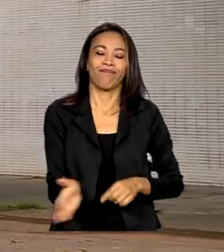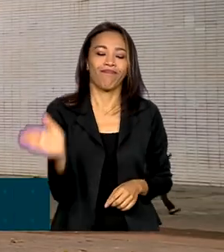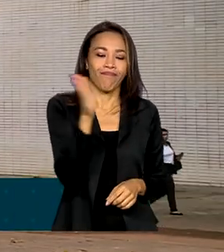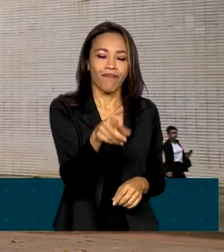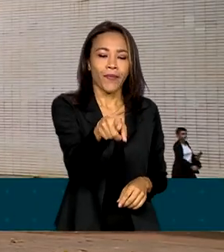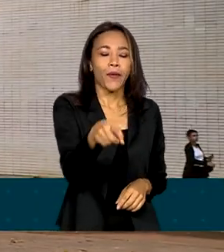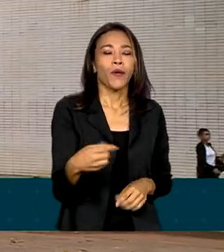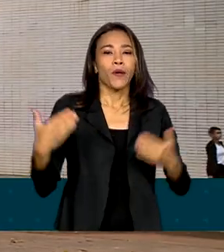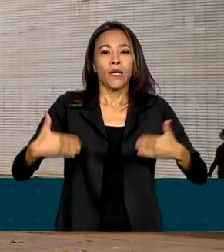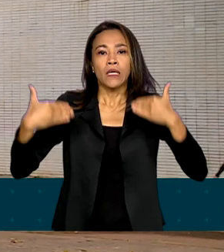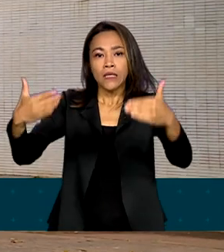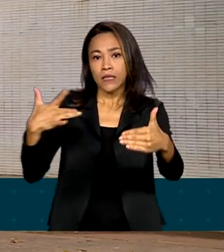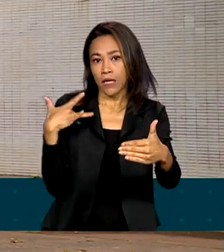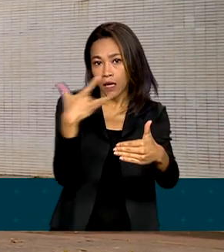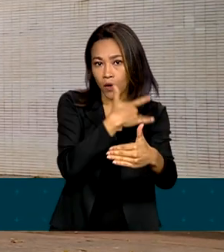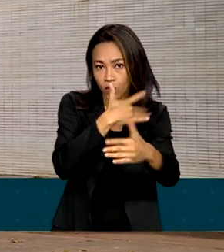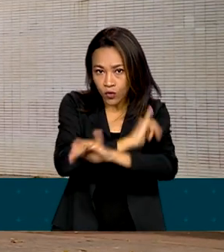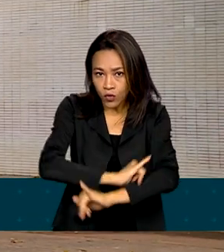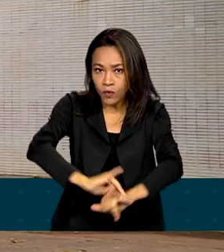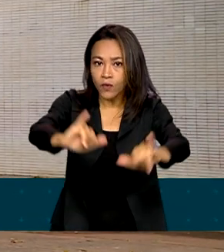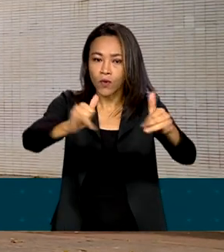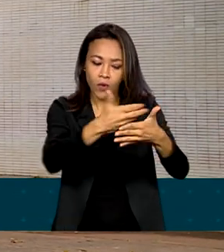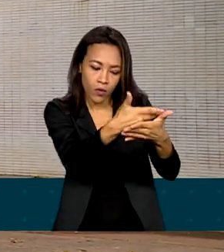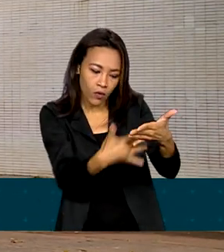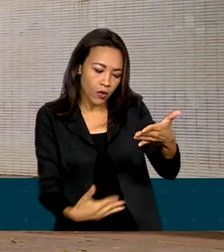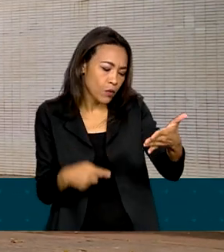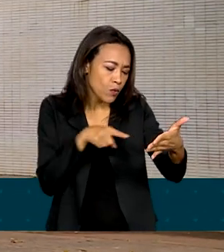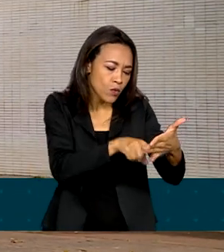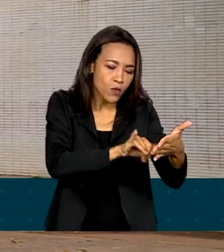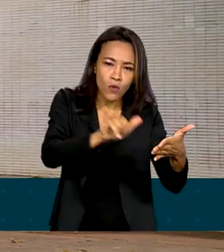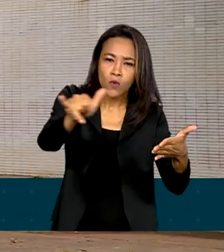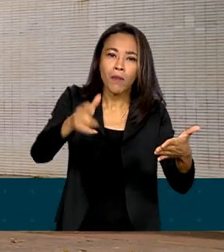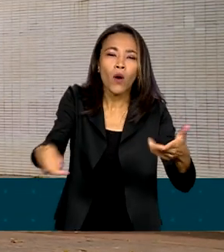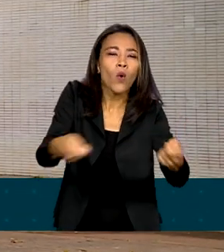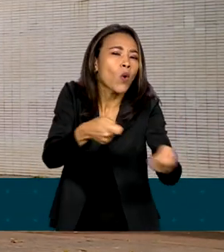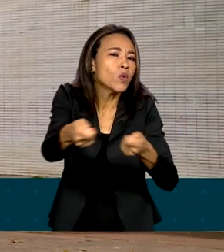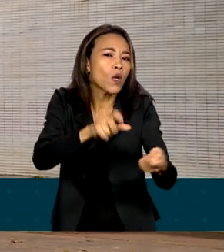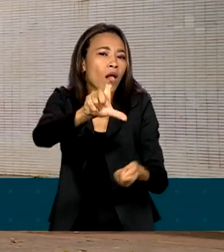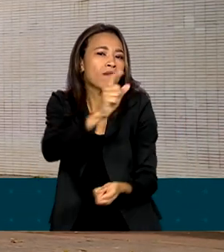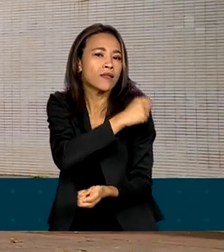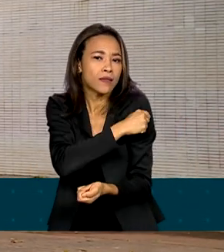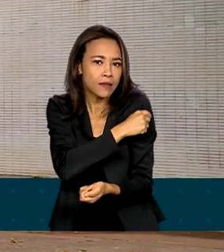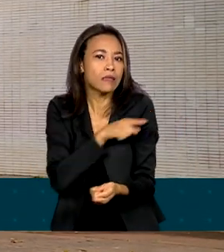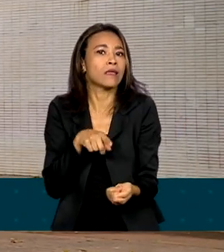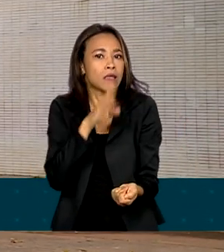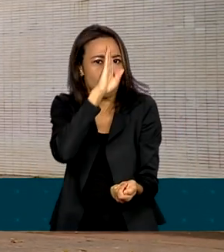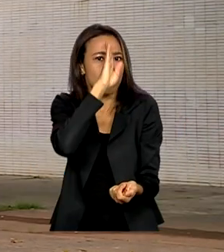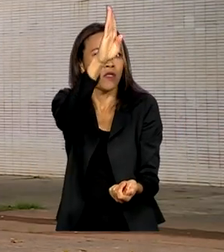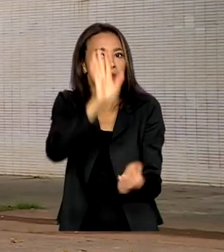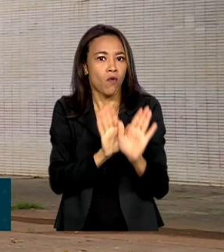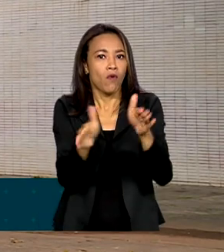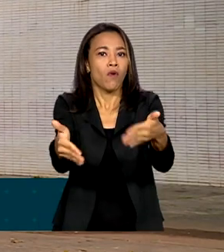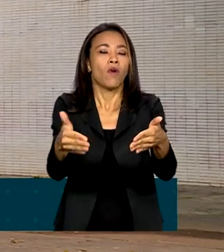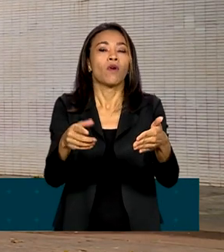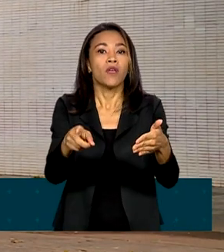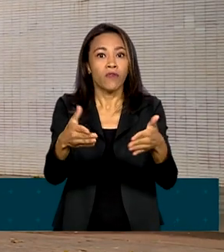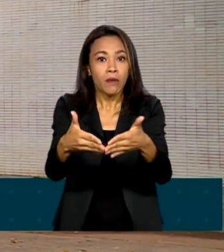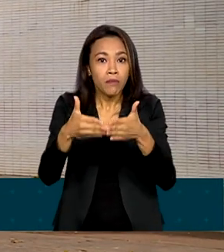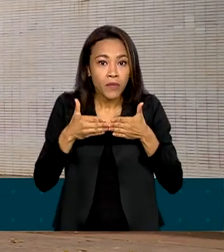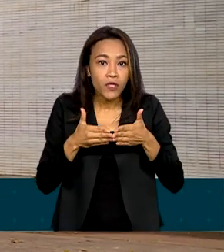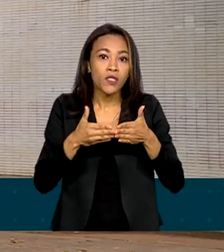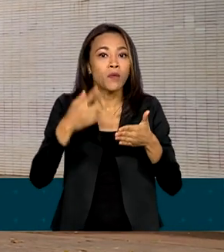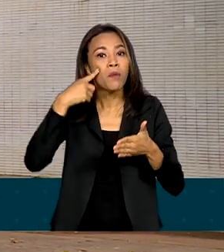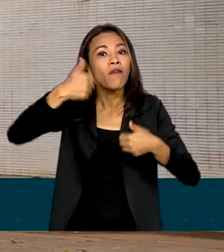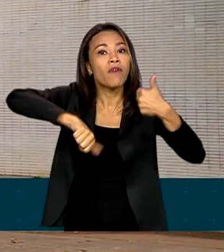informou em nota que a inclusão da vacina para controle da dengue no SUS é prioridade. E que vai pedir a avaliação da Qdenga